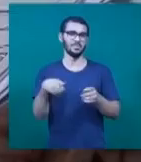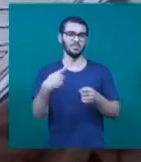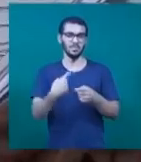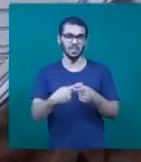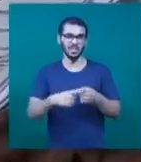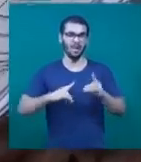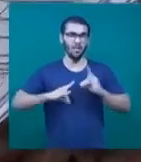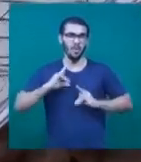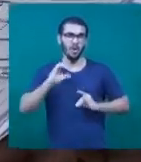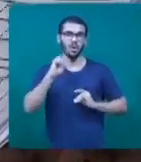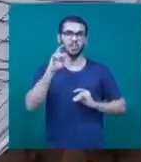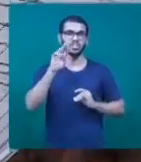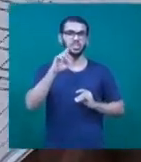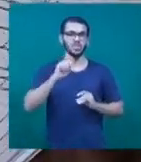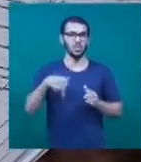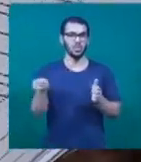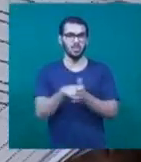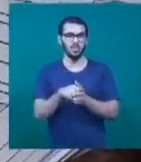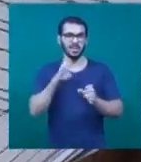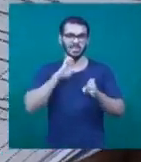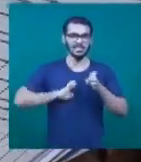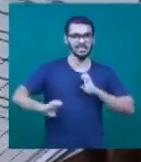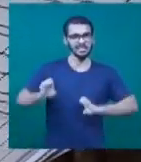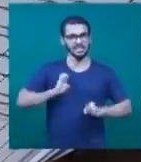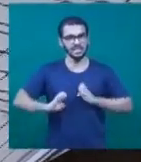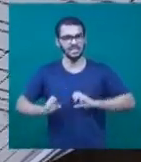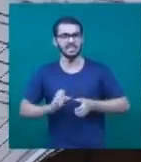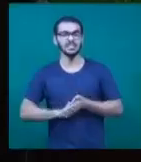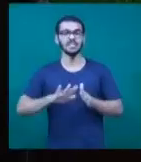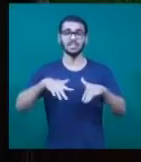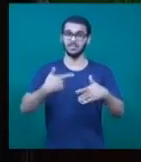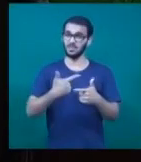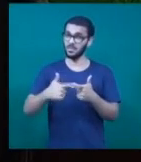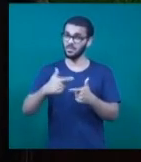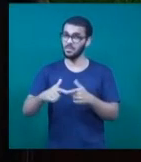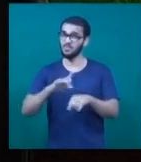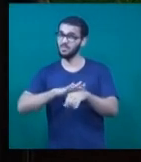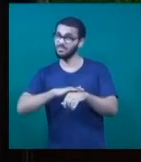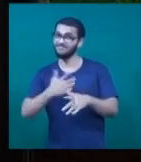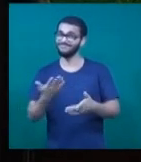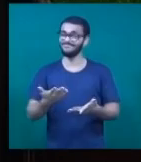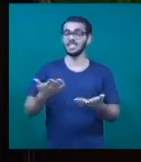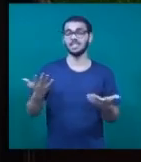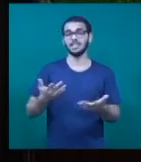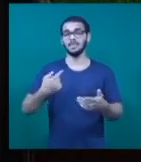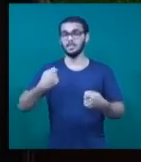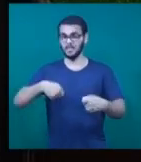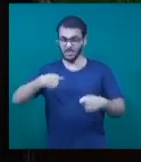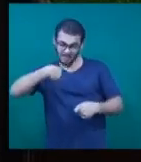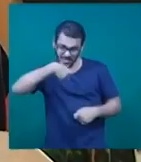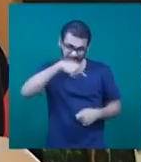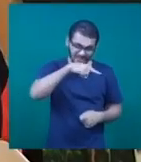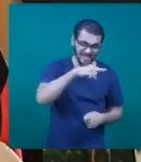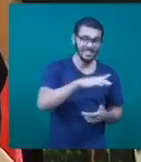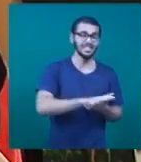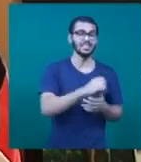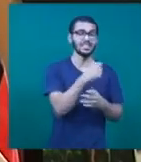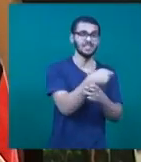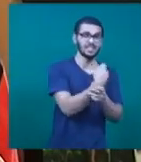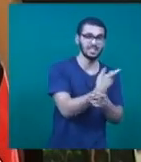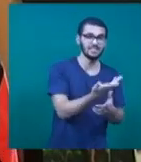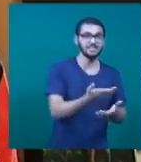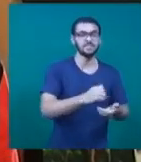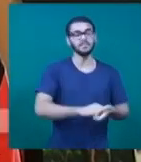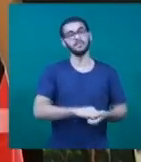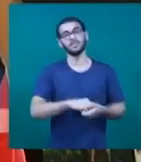popularmente conhecido como hormônio do estresse. Devido ao problema de saúde da esposa, buscou ajuda na associação. Eu conheci a